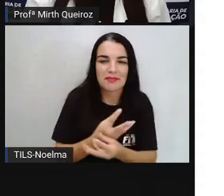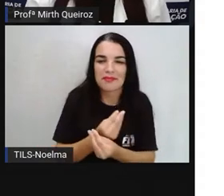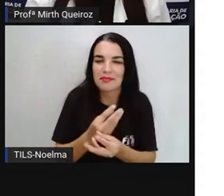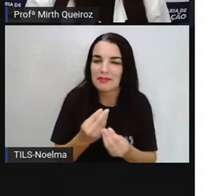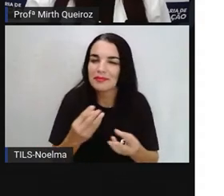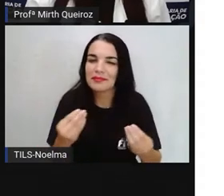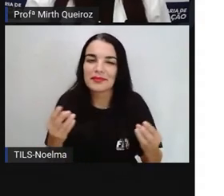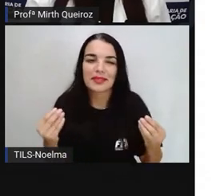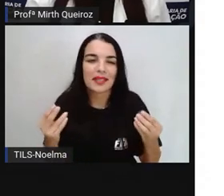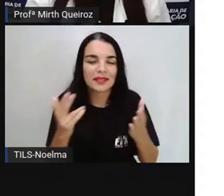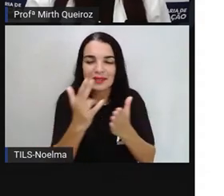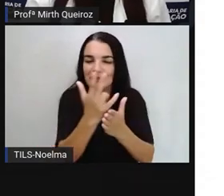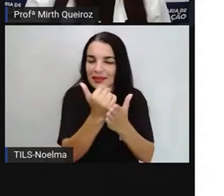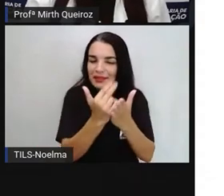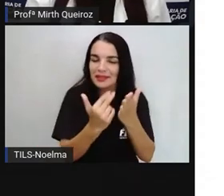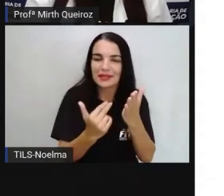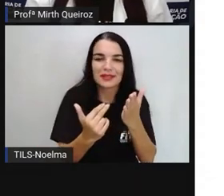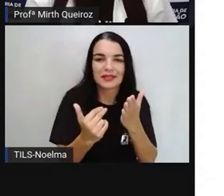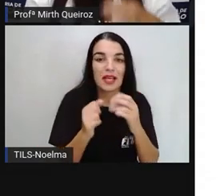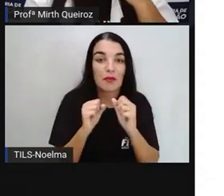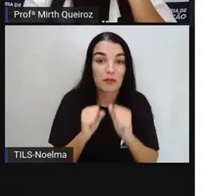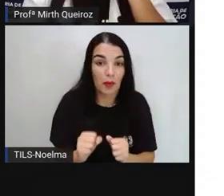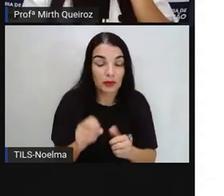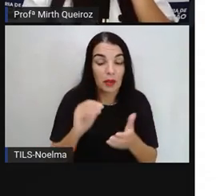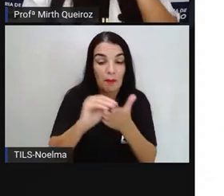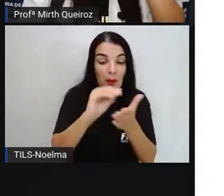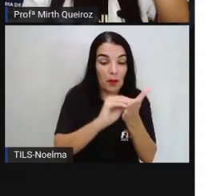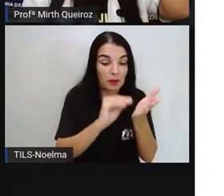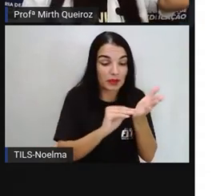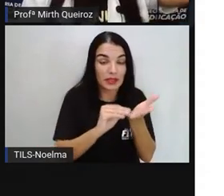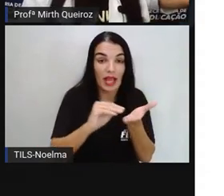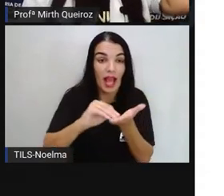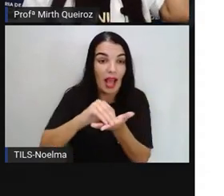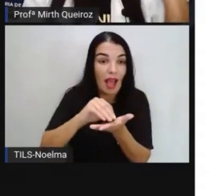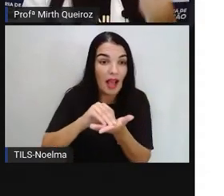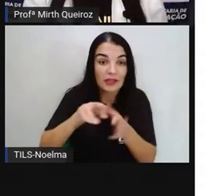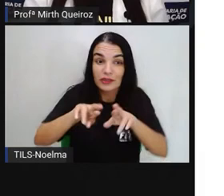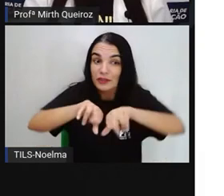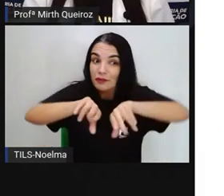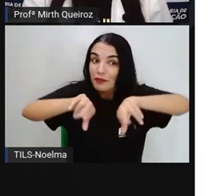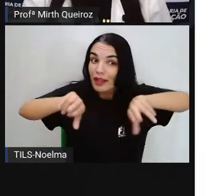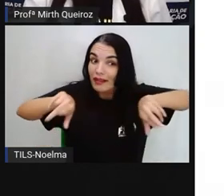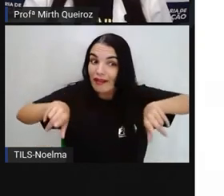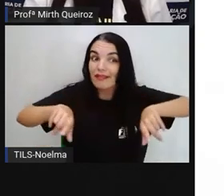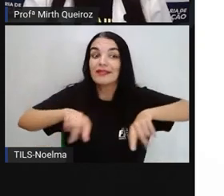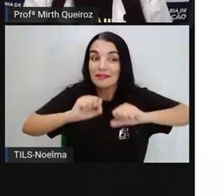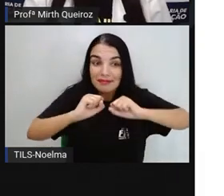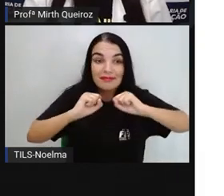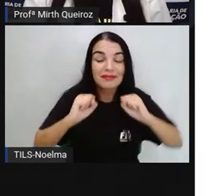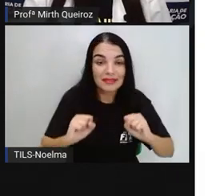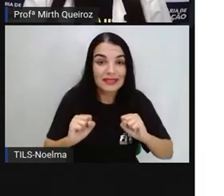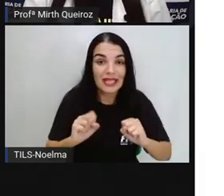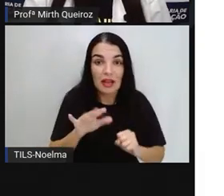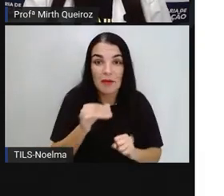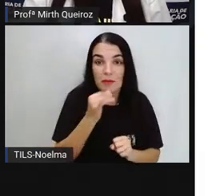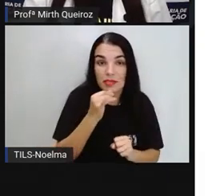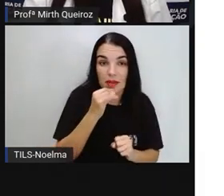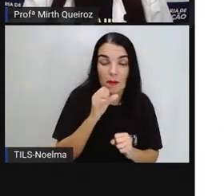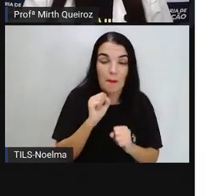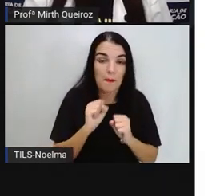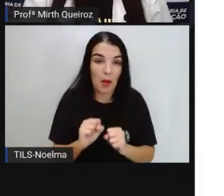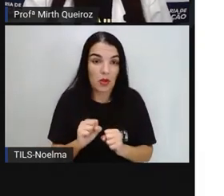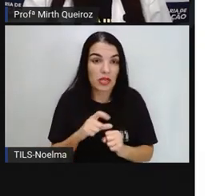imagens podem ser montadas de maneiras distintas, né? Eu posso fazer um único tipo de figura